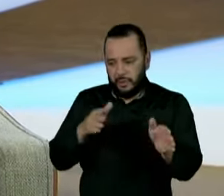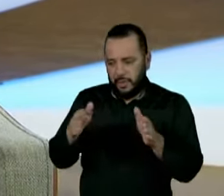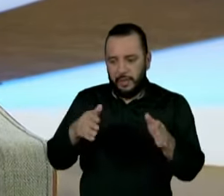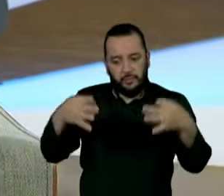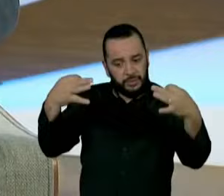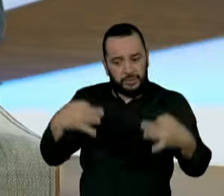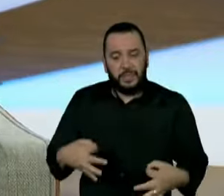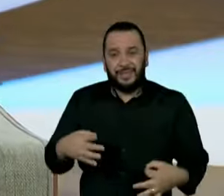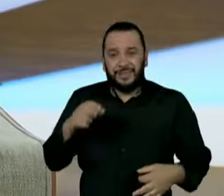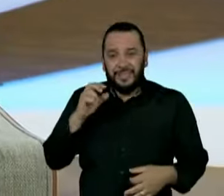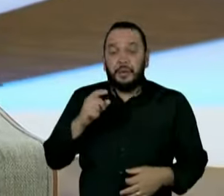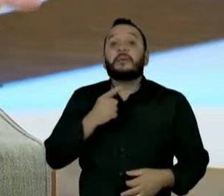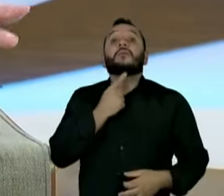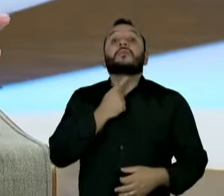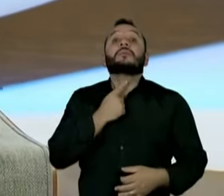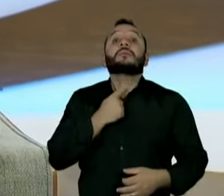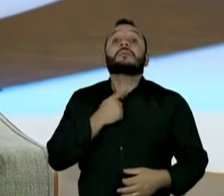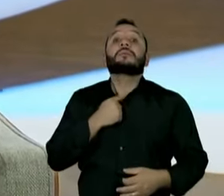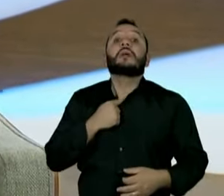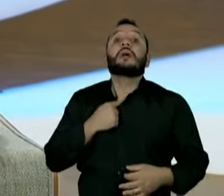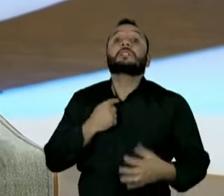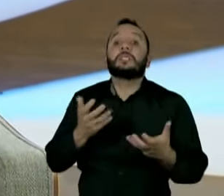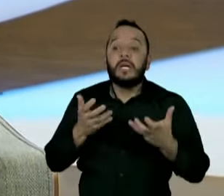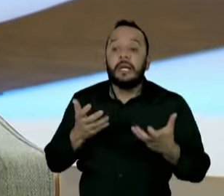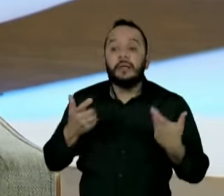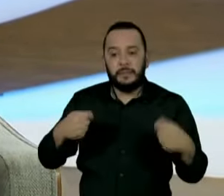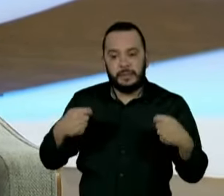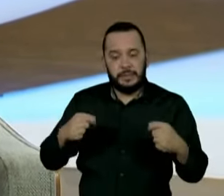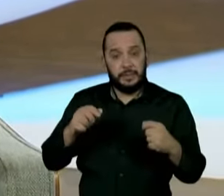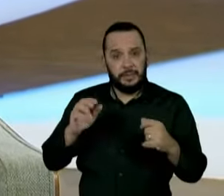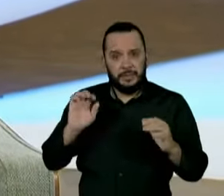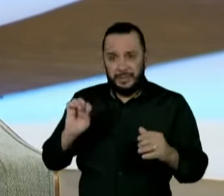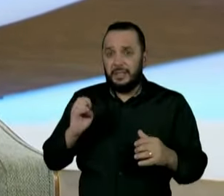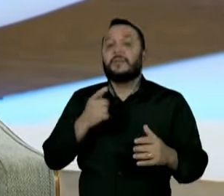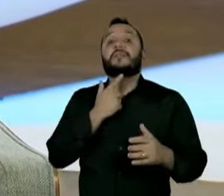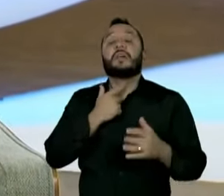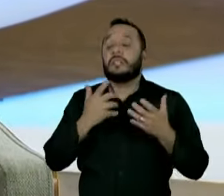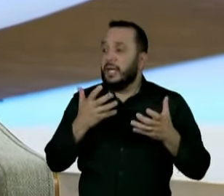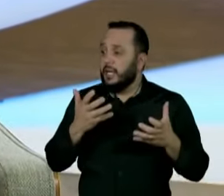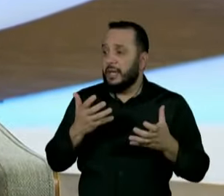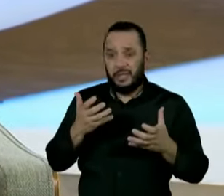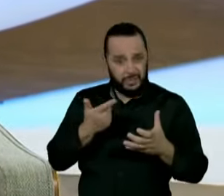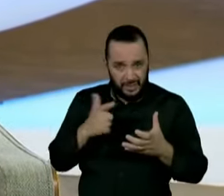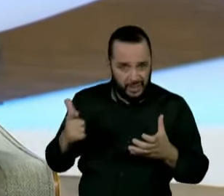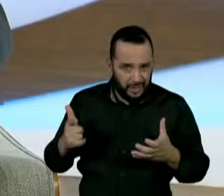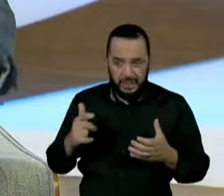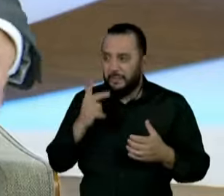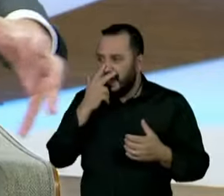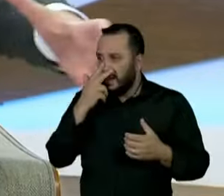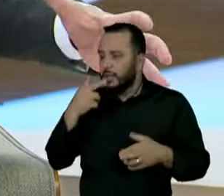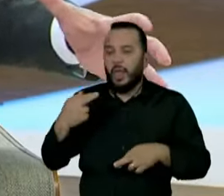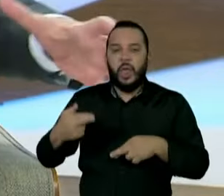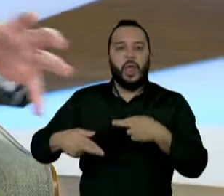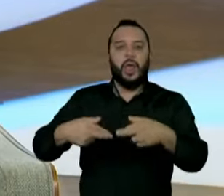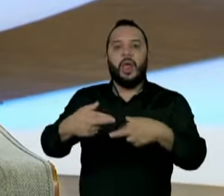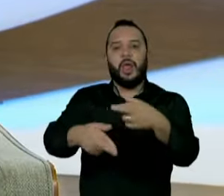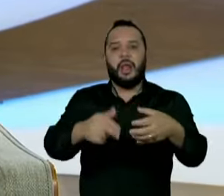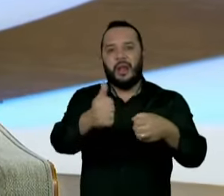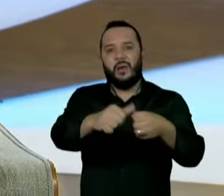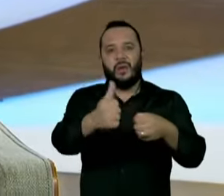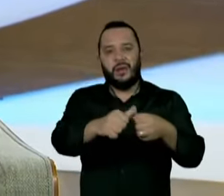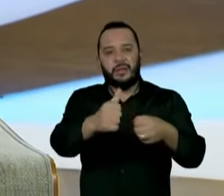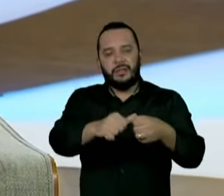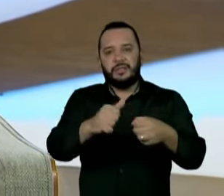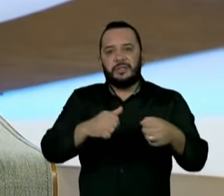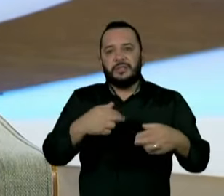política, todo mundo fica enrolando, sinceramente, a Cracolândia é uma enrolação coletiva, fingindo que está com uma